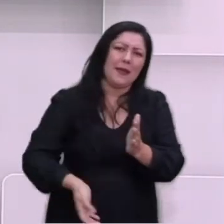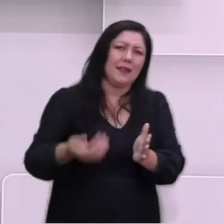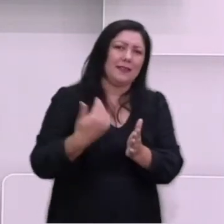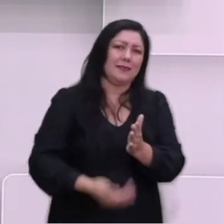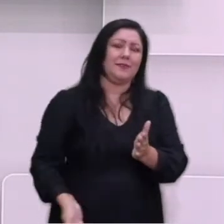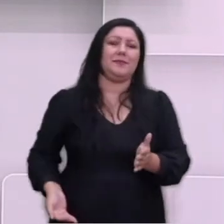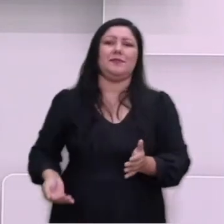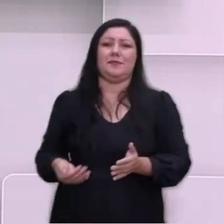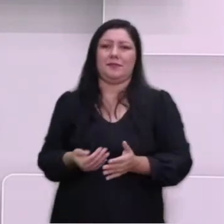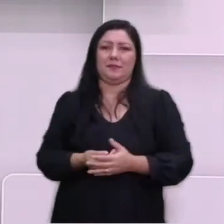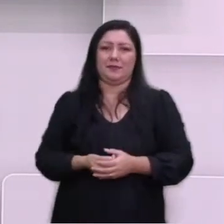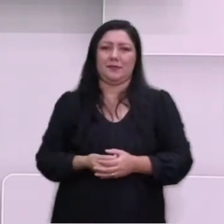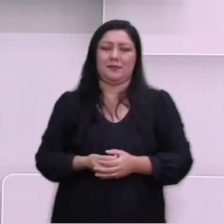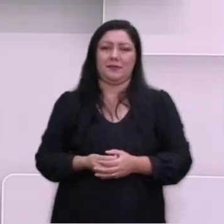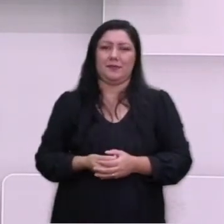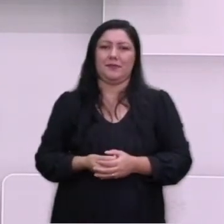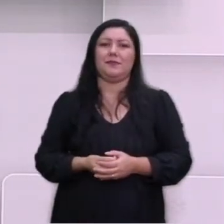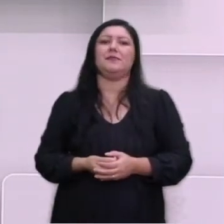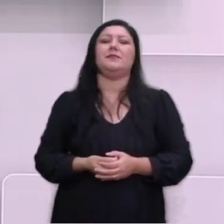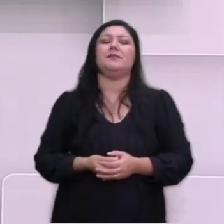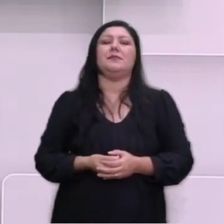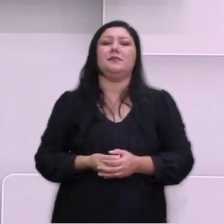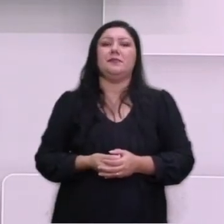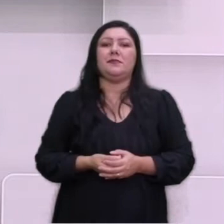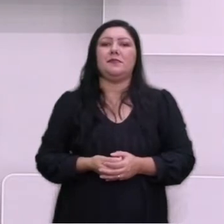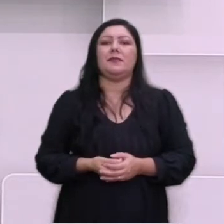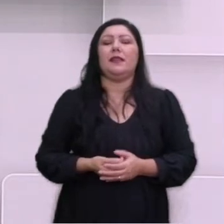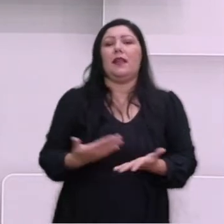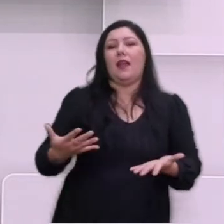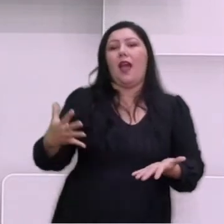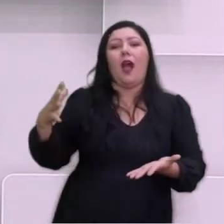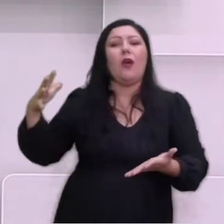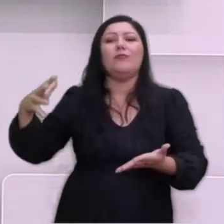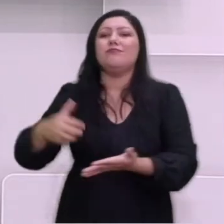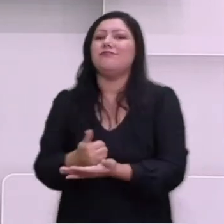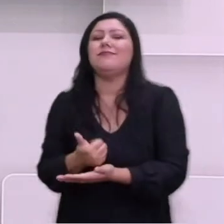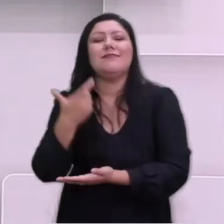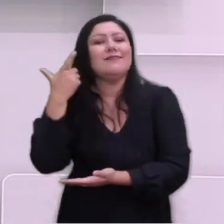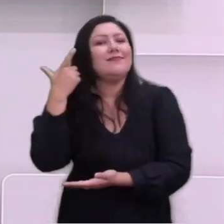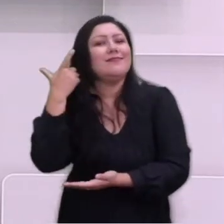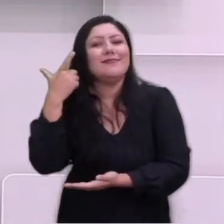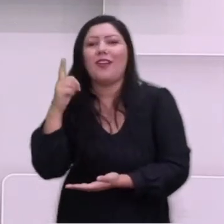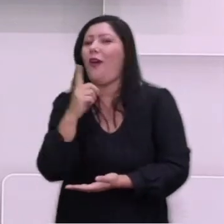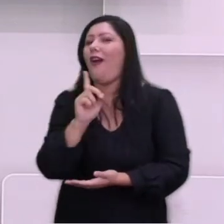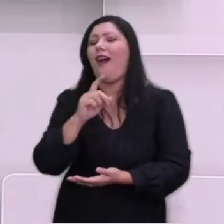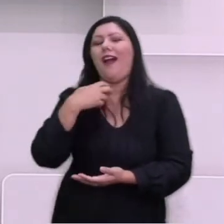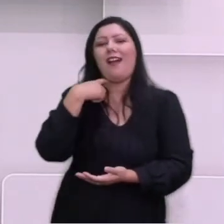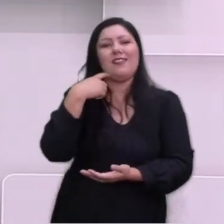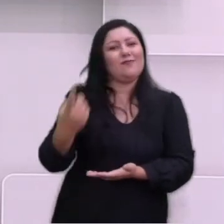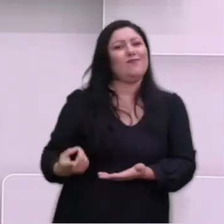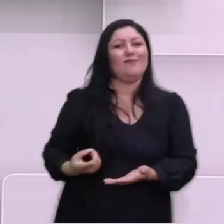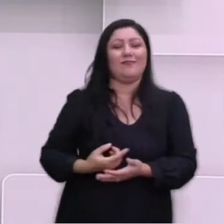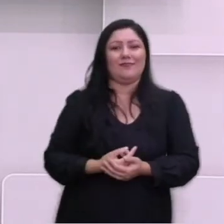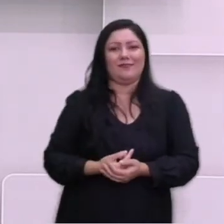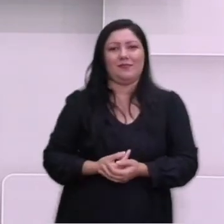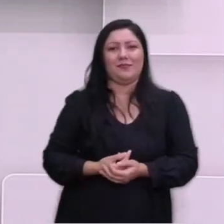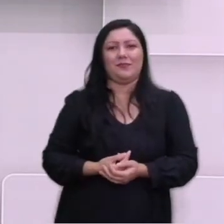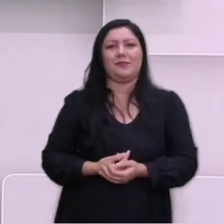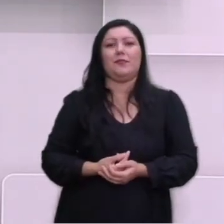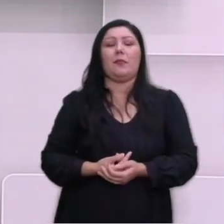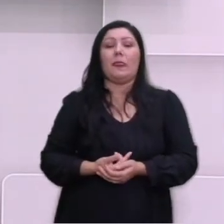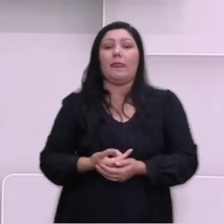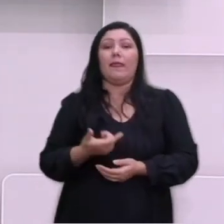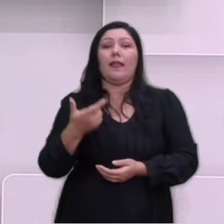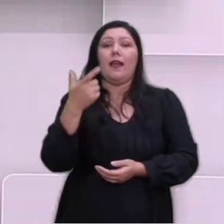Pacífico e sendo impedido de conquistar a Austrália e o Havaí. As forças